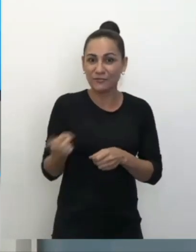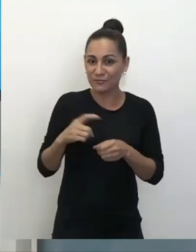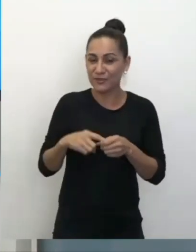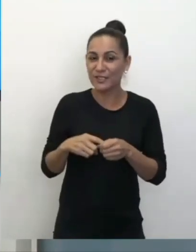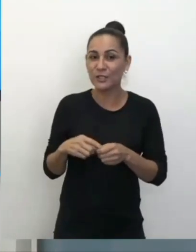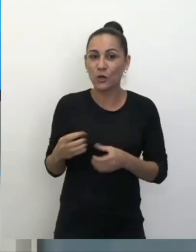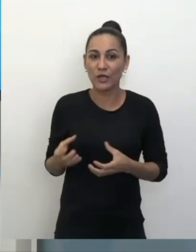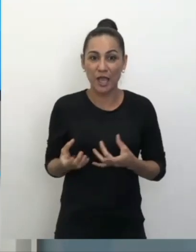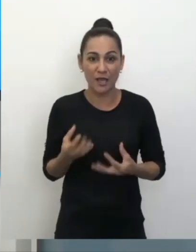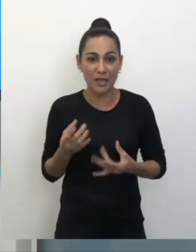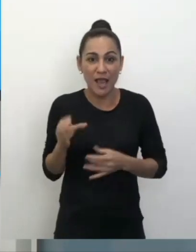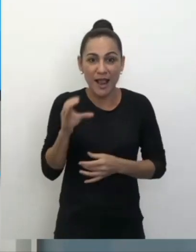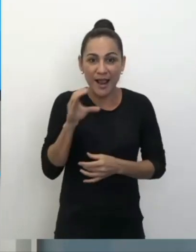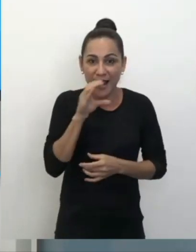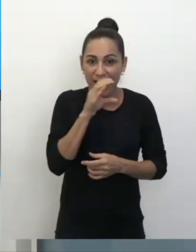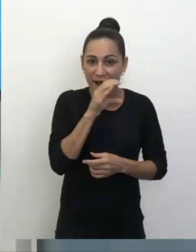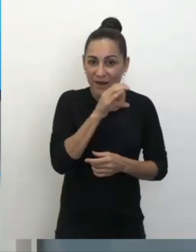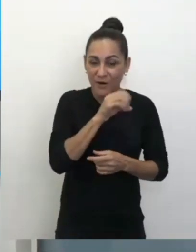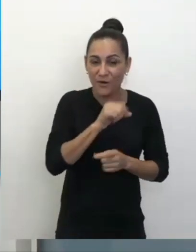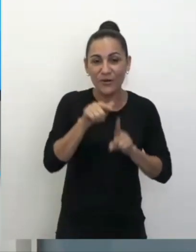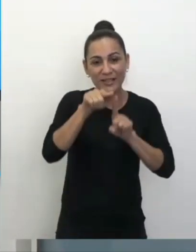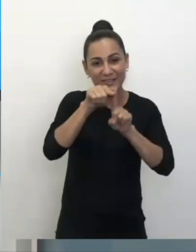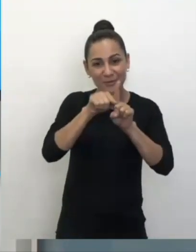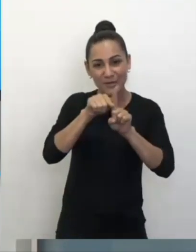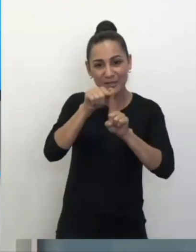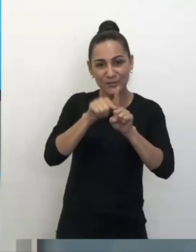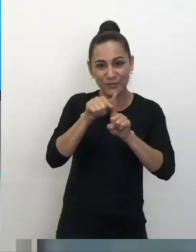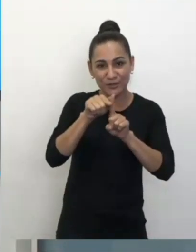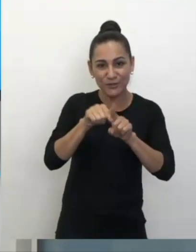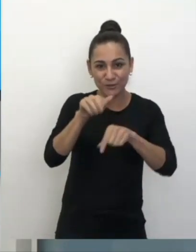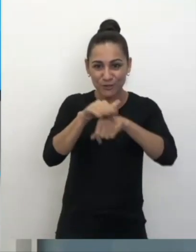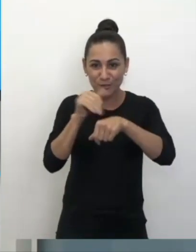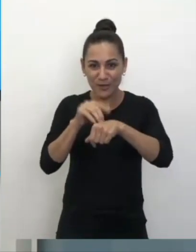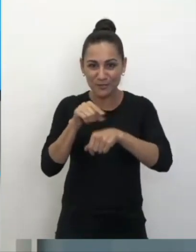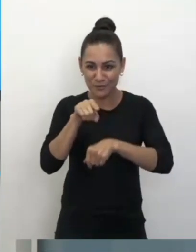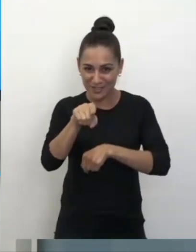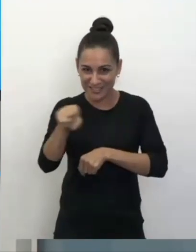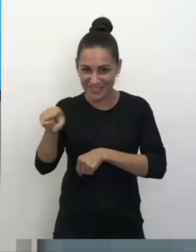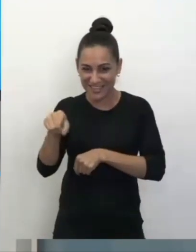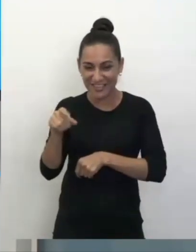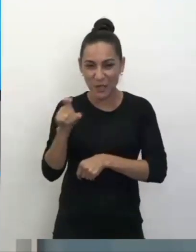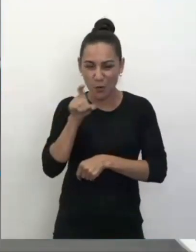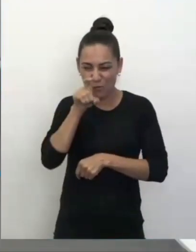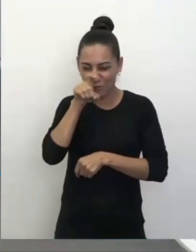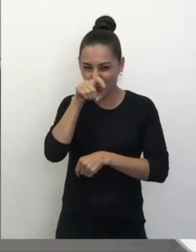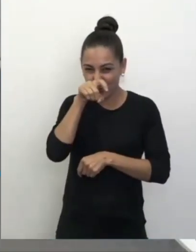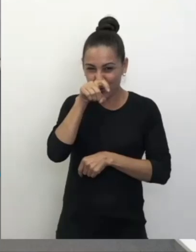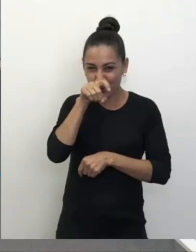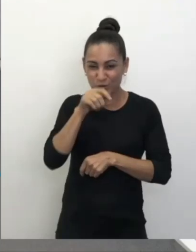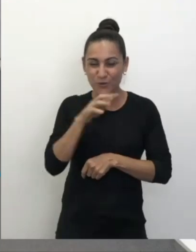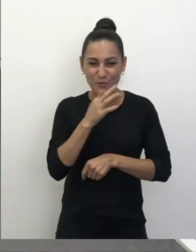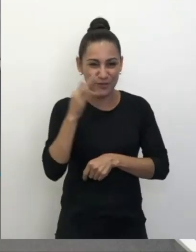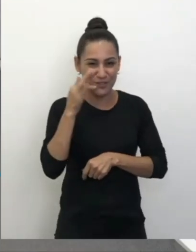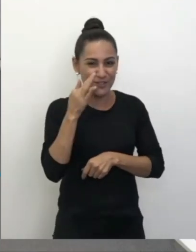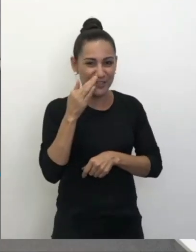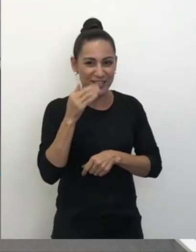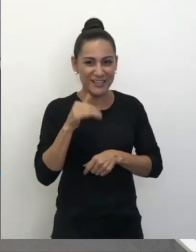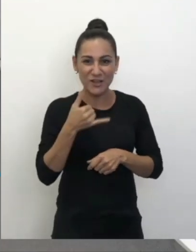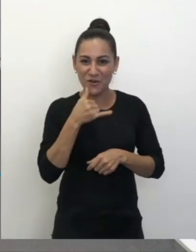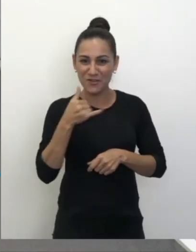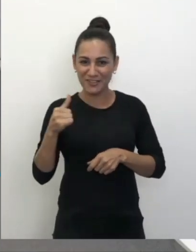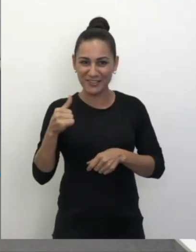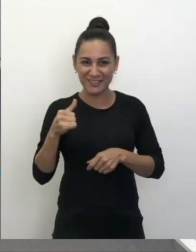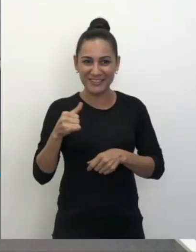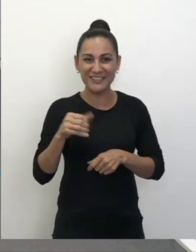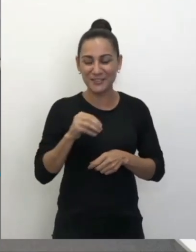Calor e temperatura. Estou invocando vocês aí, o bruxo, o professor Fábio aqui, já colocou calor, já colocou energia aqui no